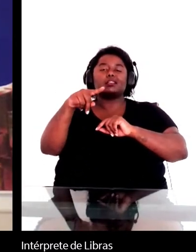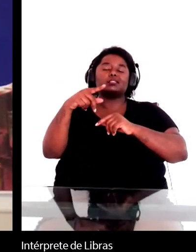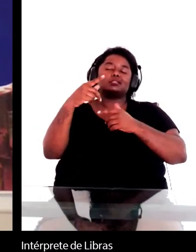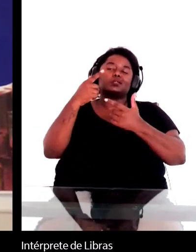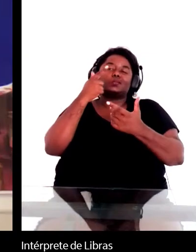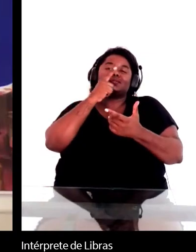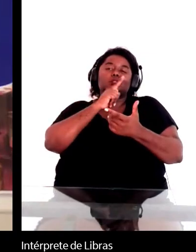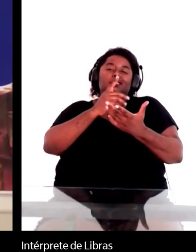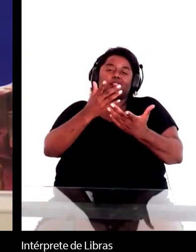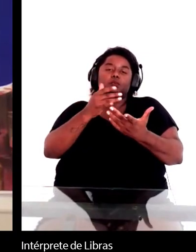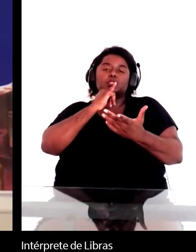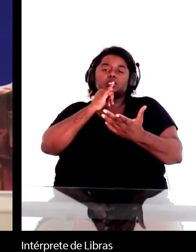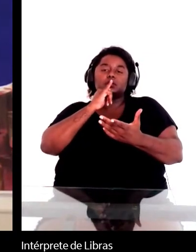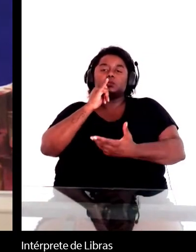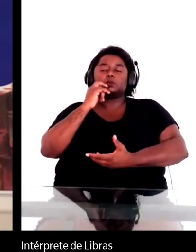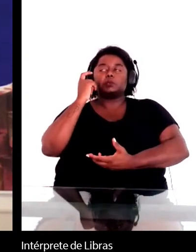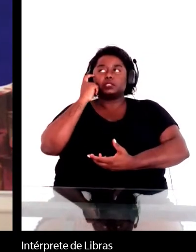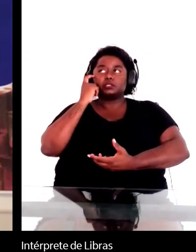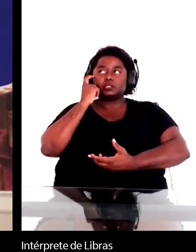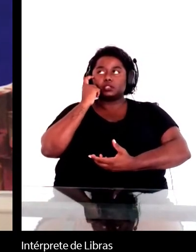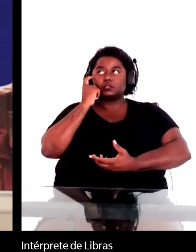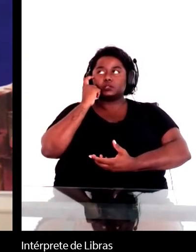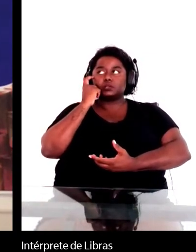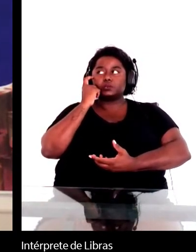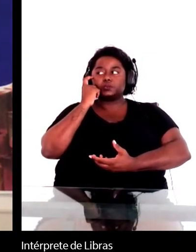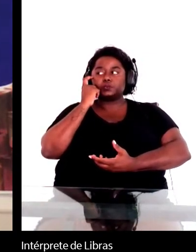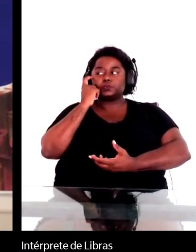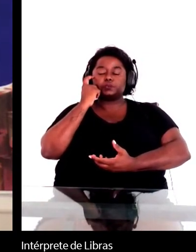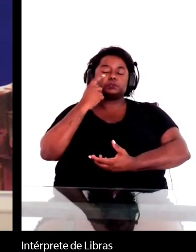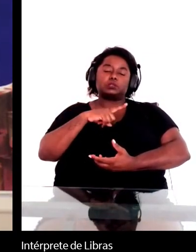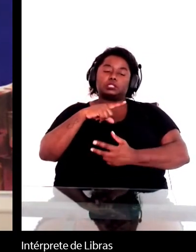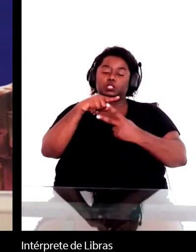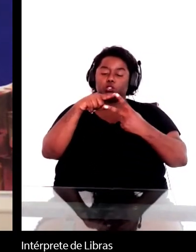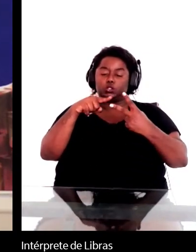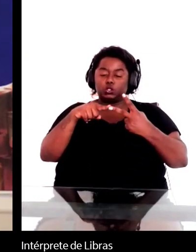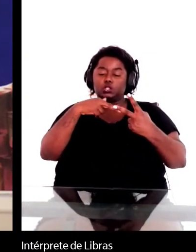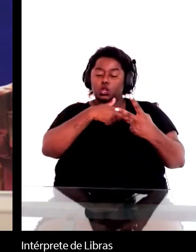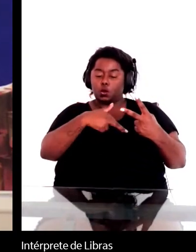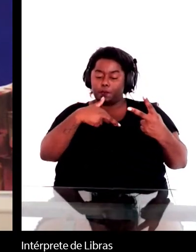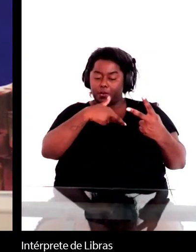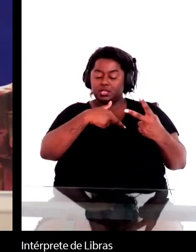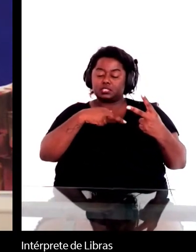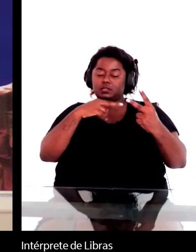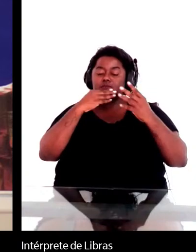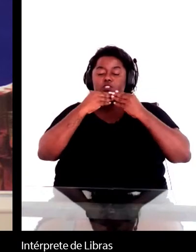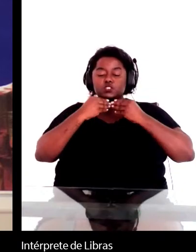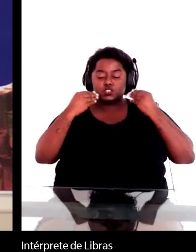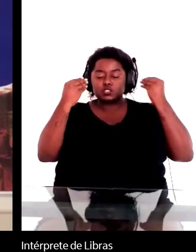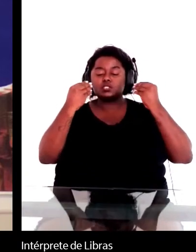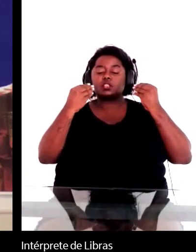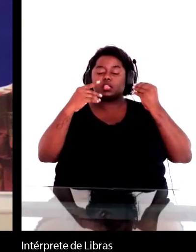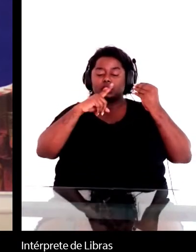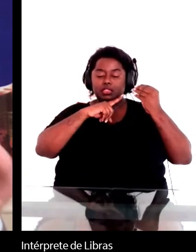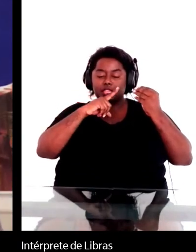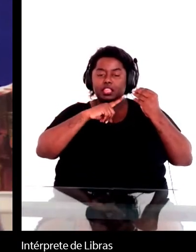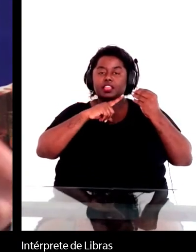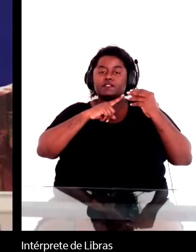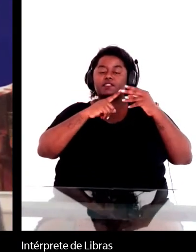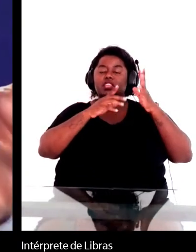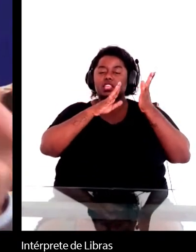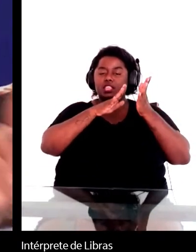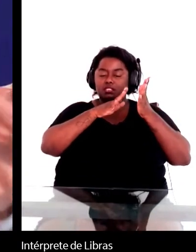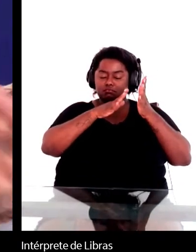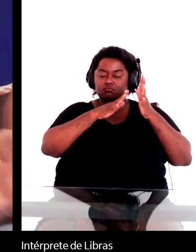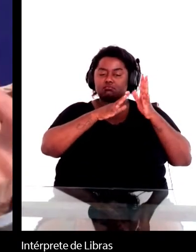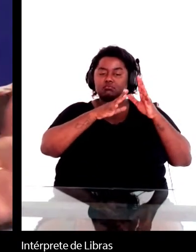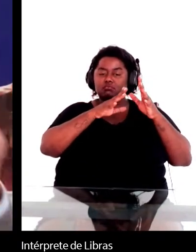no incidente dois romanistas machadianos foram editados nos Estados Unidos dos anos 60 em edições